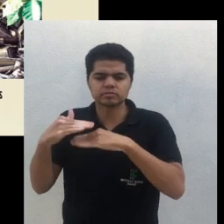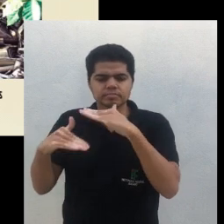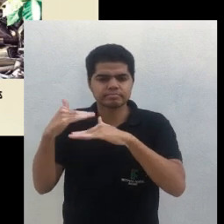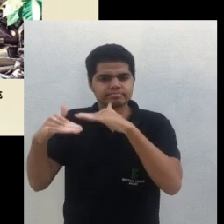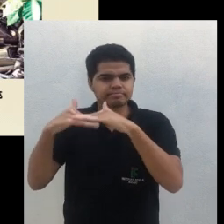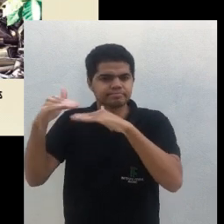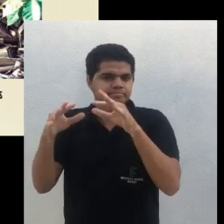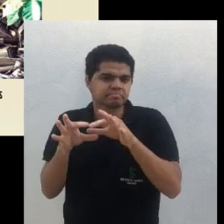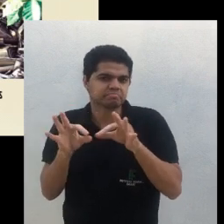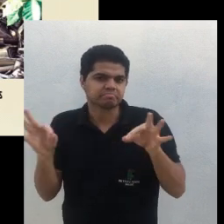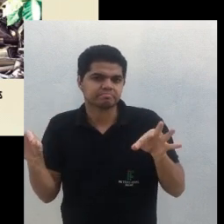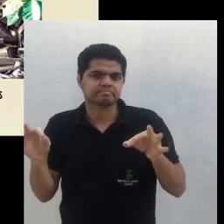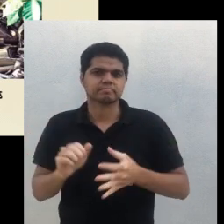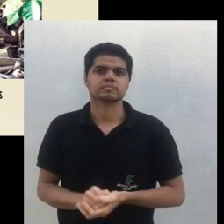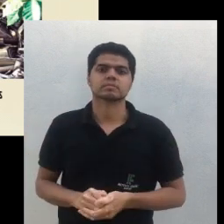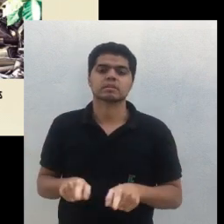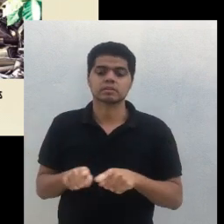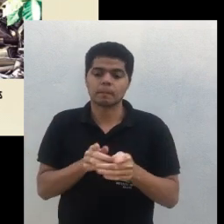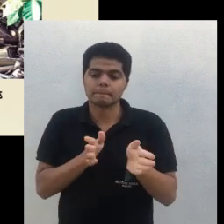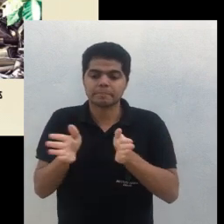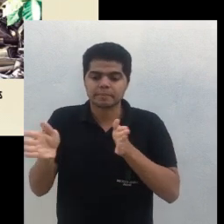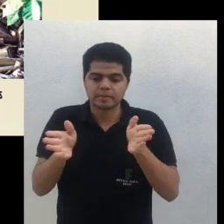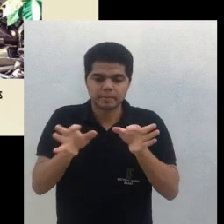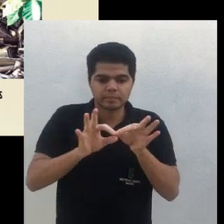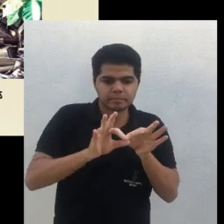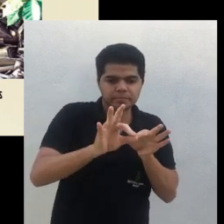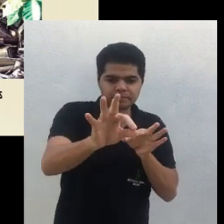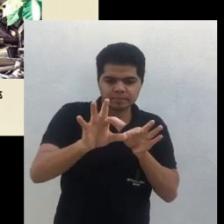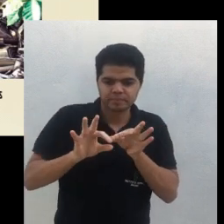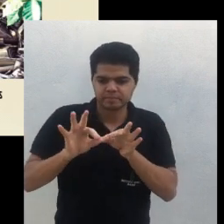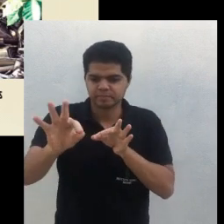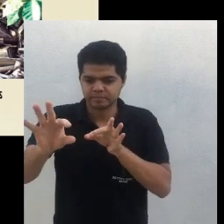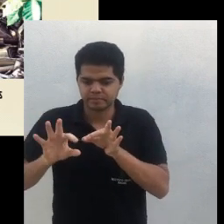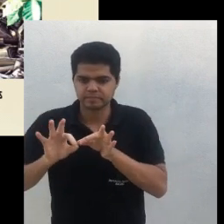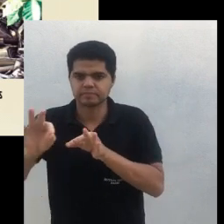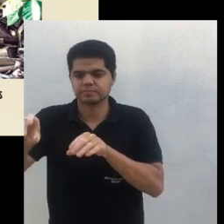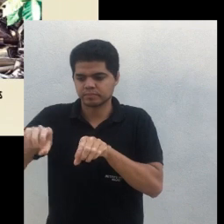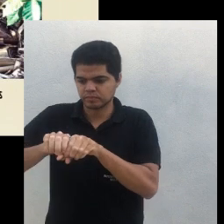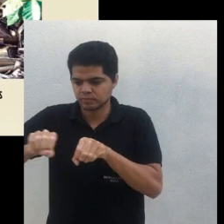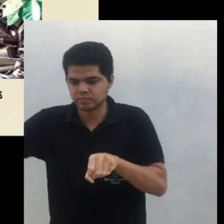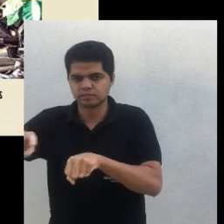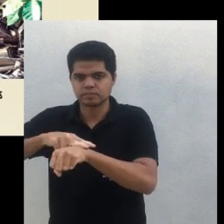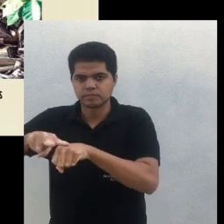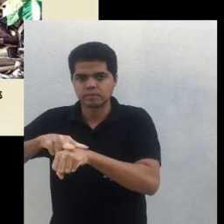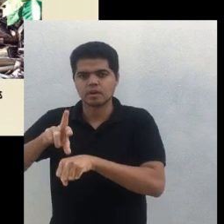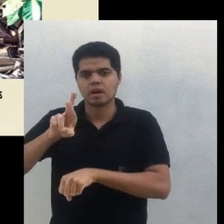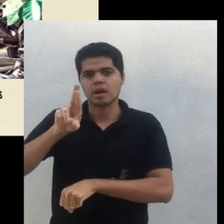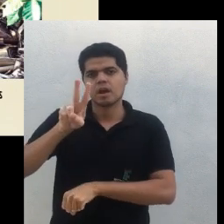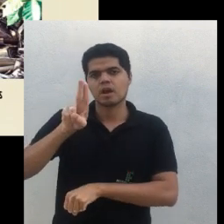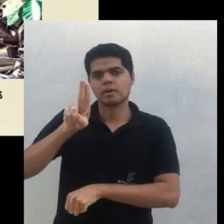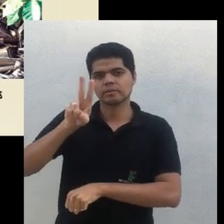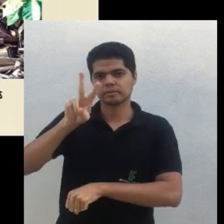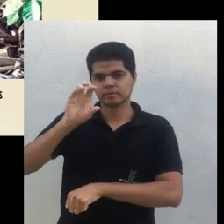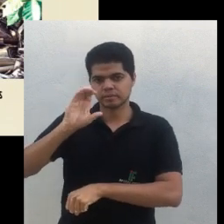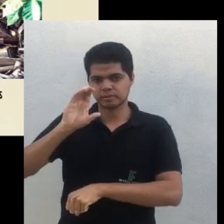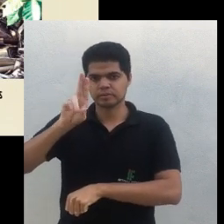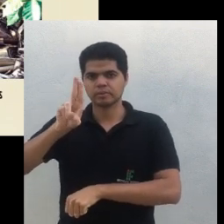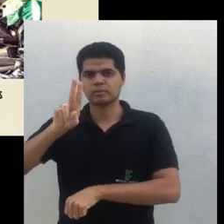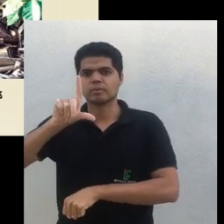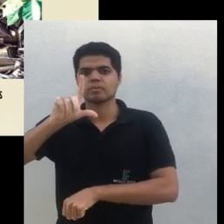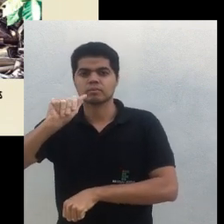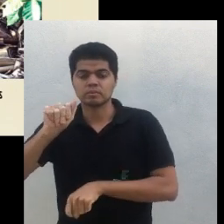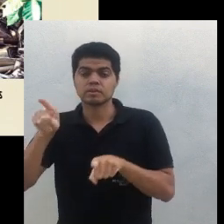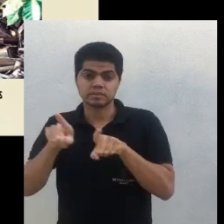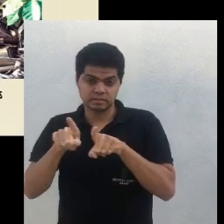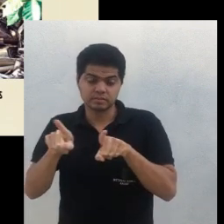fecha elas já estão saindo Então são essas coisas Eu um exemplo simples aí da hortaliça Mas isso vai acontecer com todo o sistema